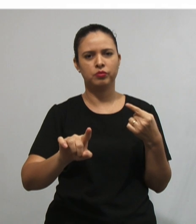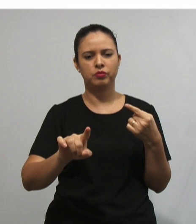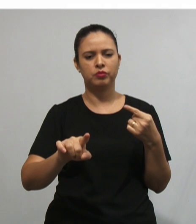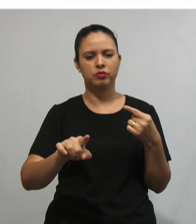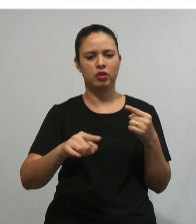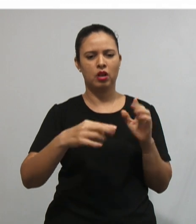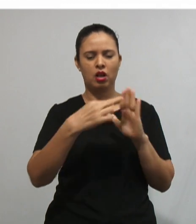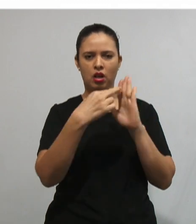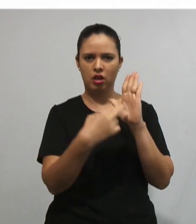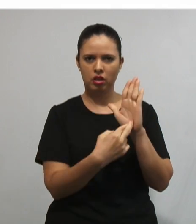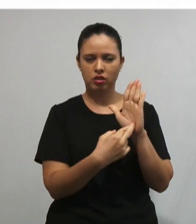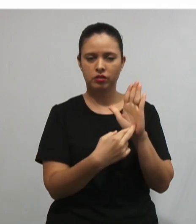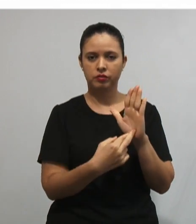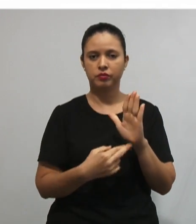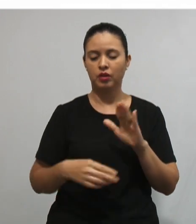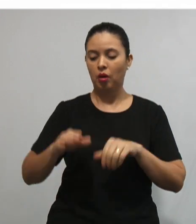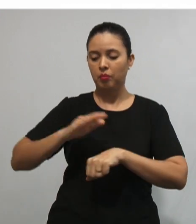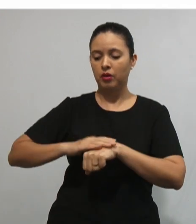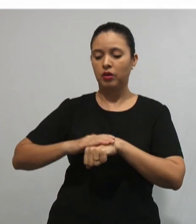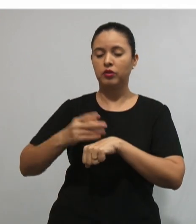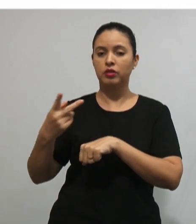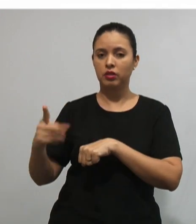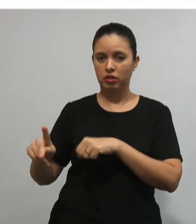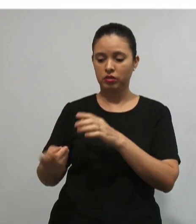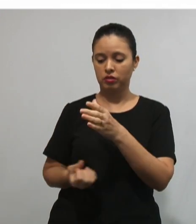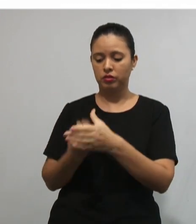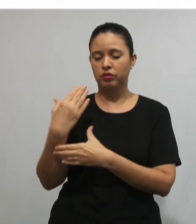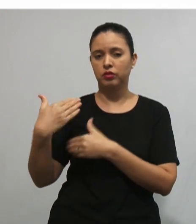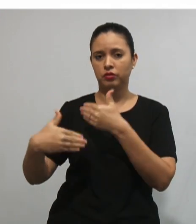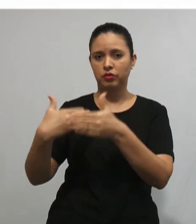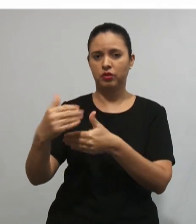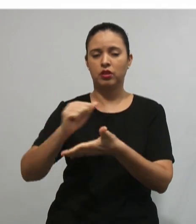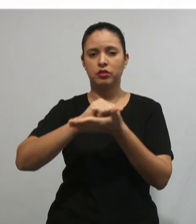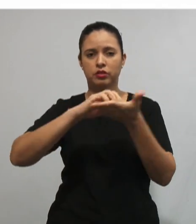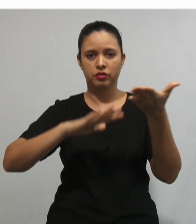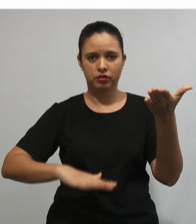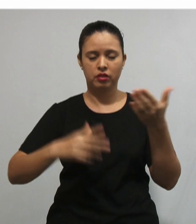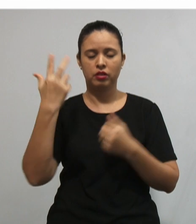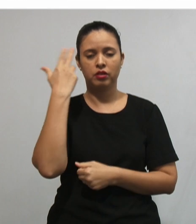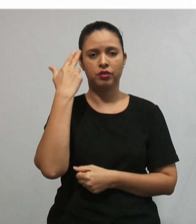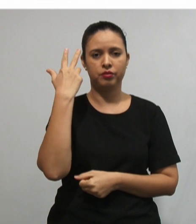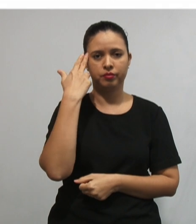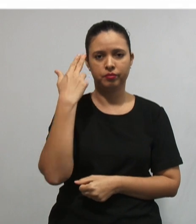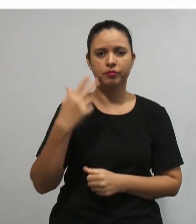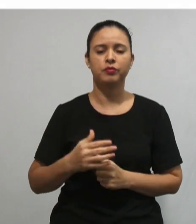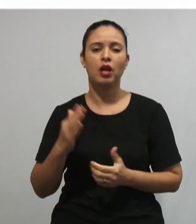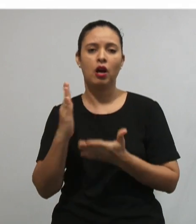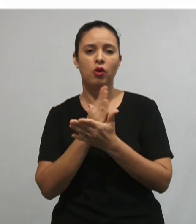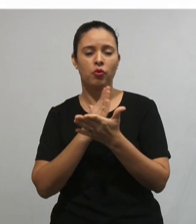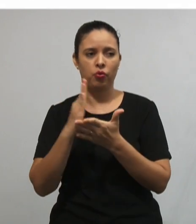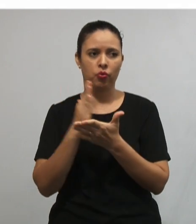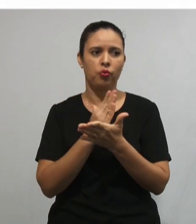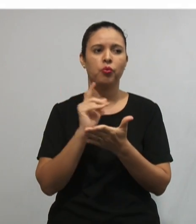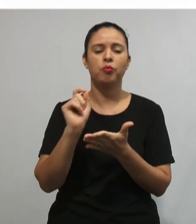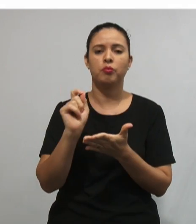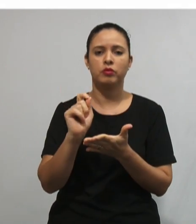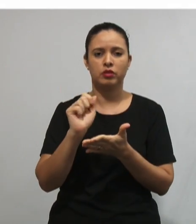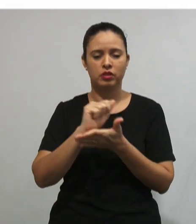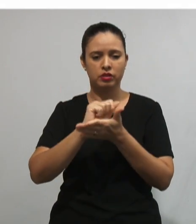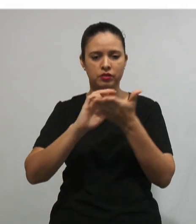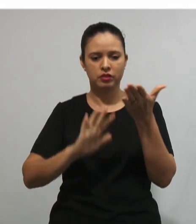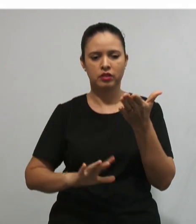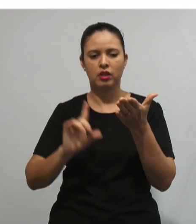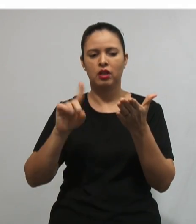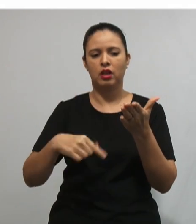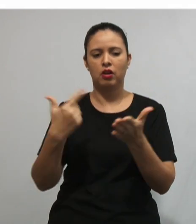instrução, Ele mesmo desenvolveu atividades naturais. Algumas dessas atividades desenvolvidas foram